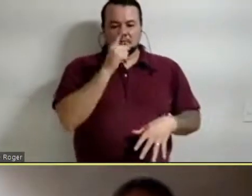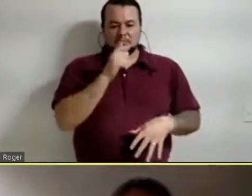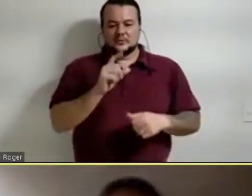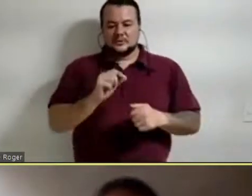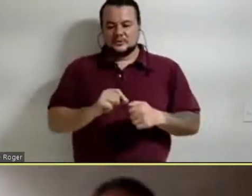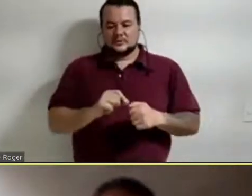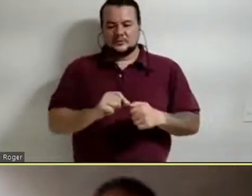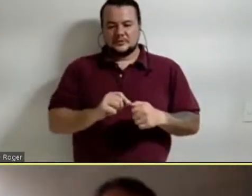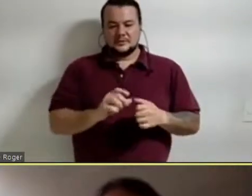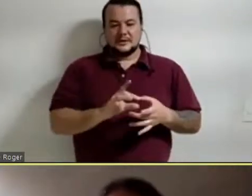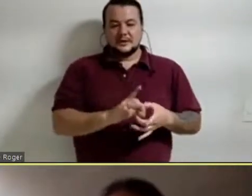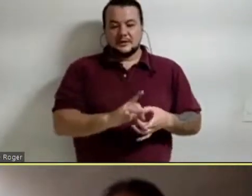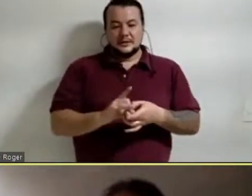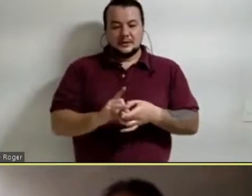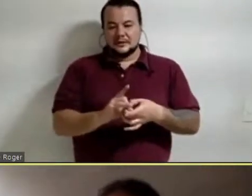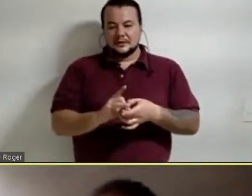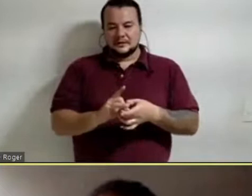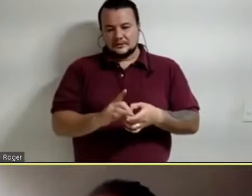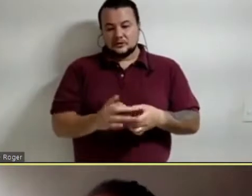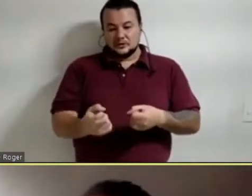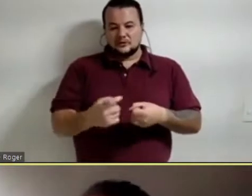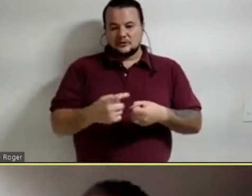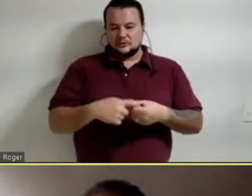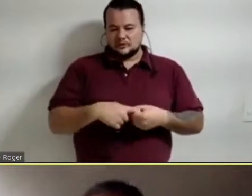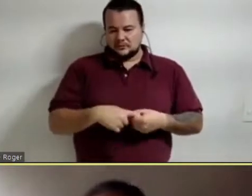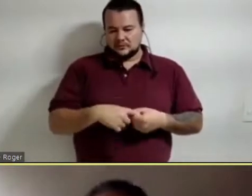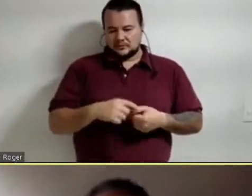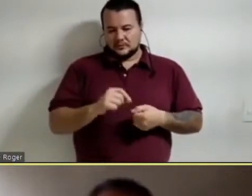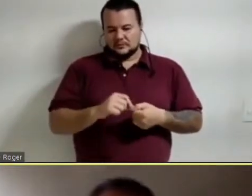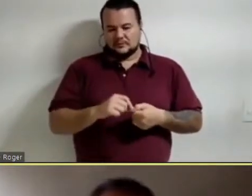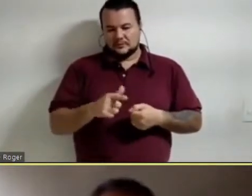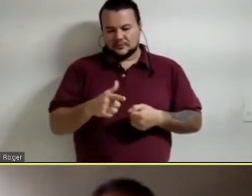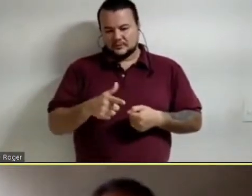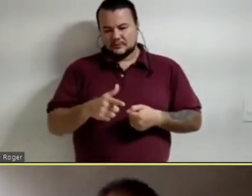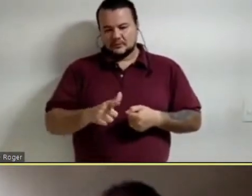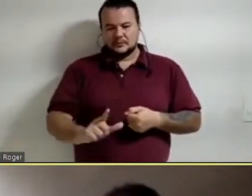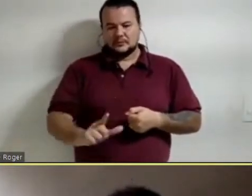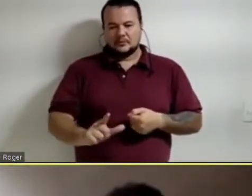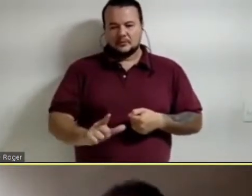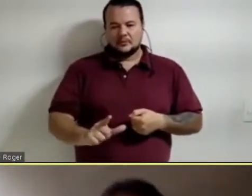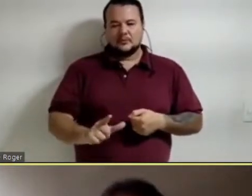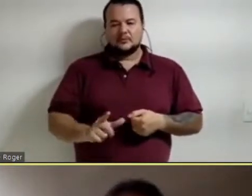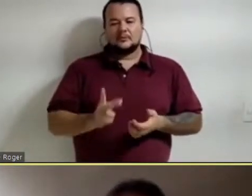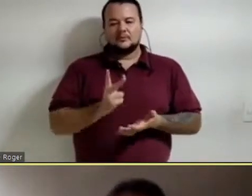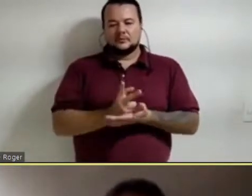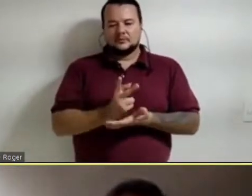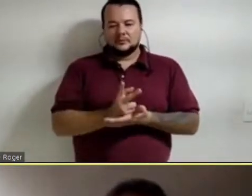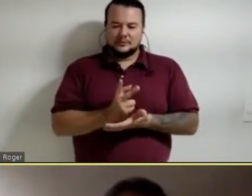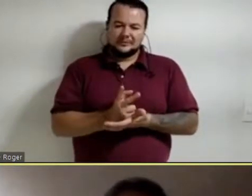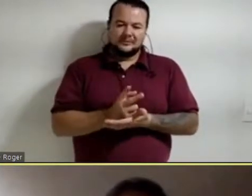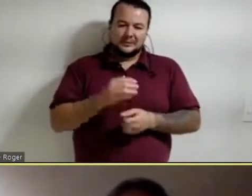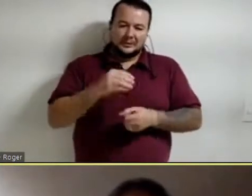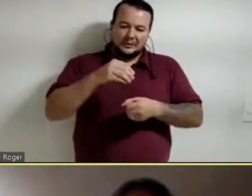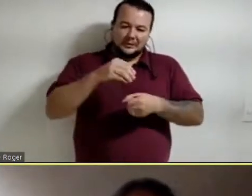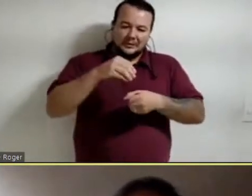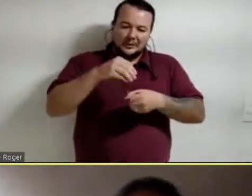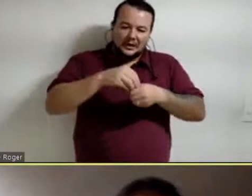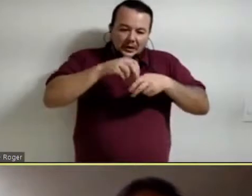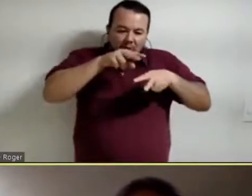recuperar ou detonar sempre em uma mirada um pouco presente, mas mais bem futura.